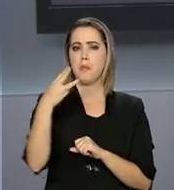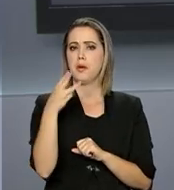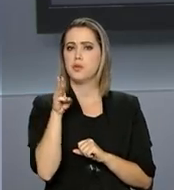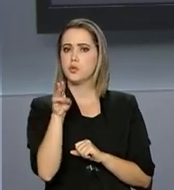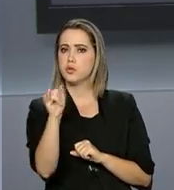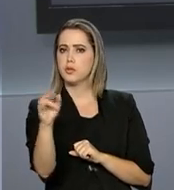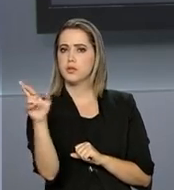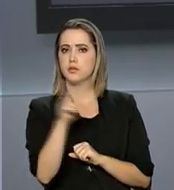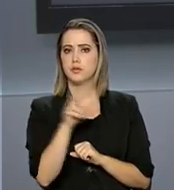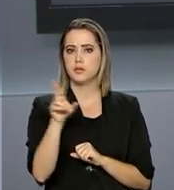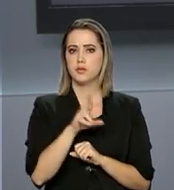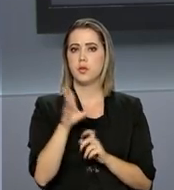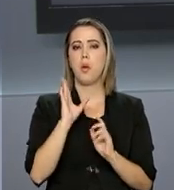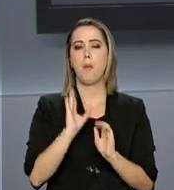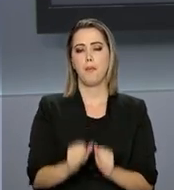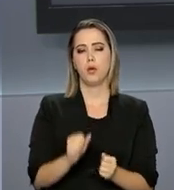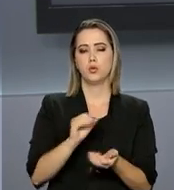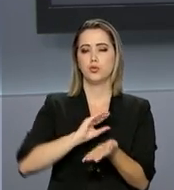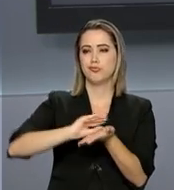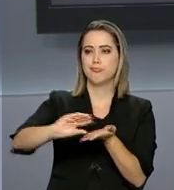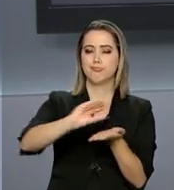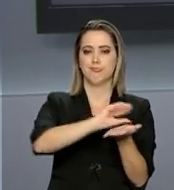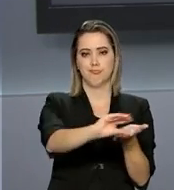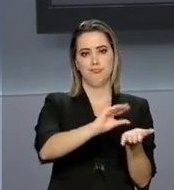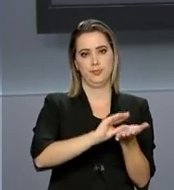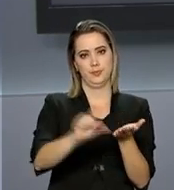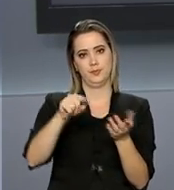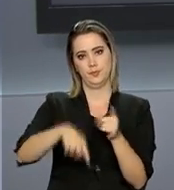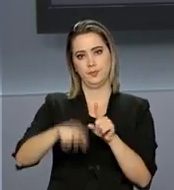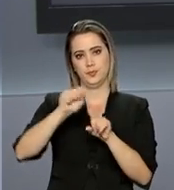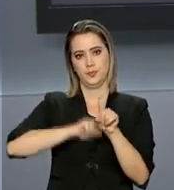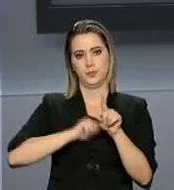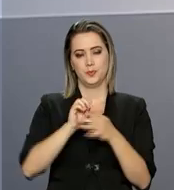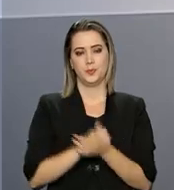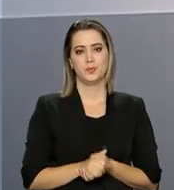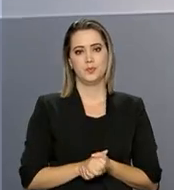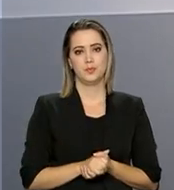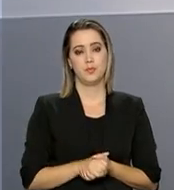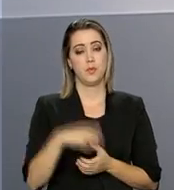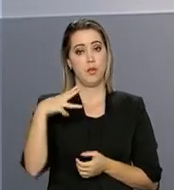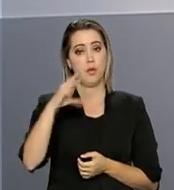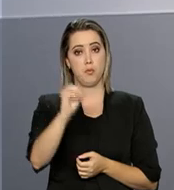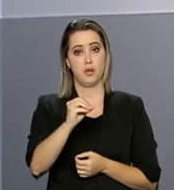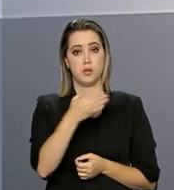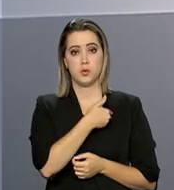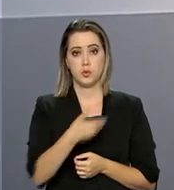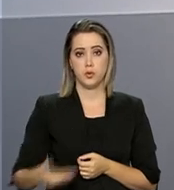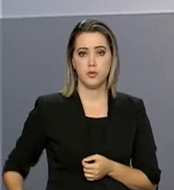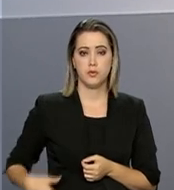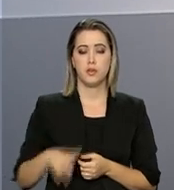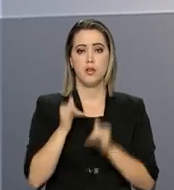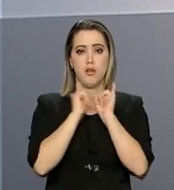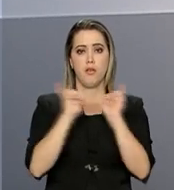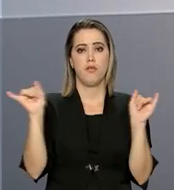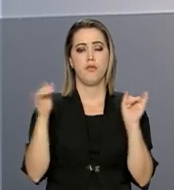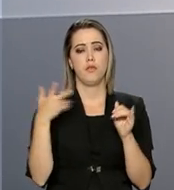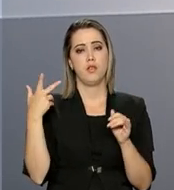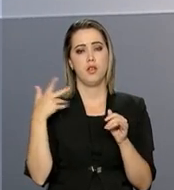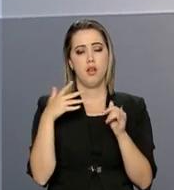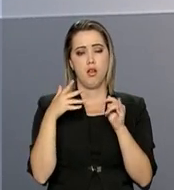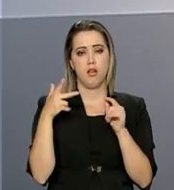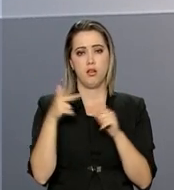bilhões vão ser redistribuídos até o fim deste mês. Em março, o governo havia anunciado o